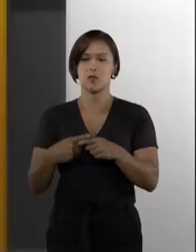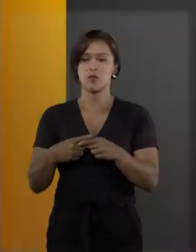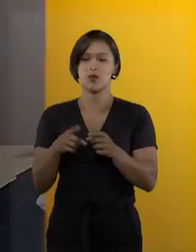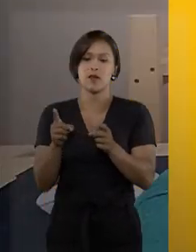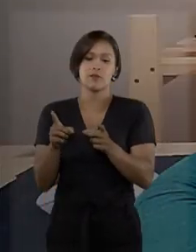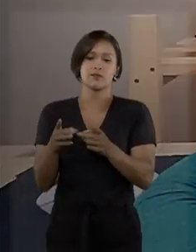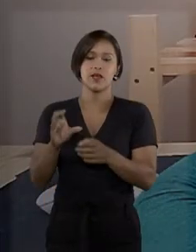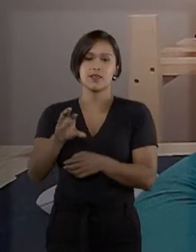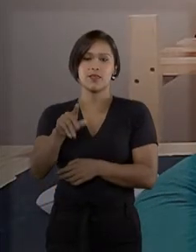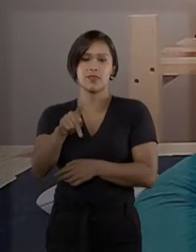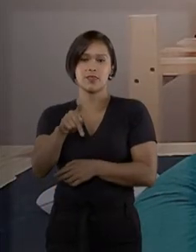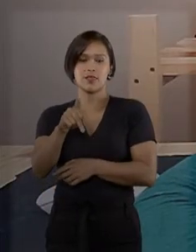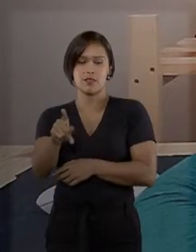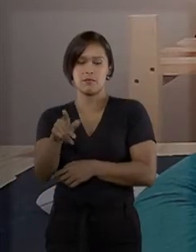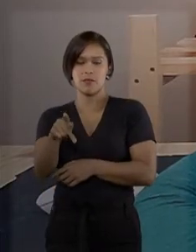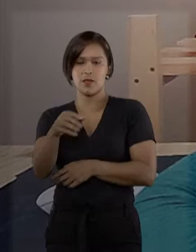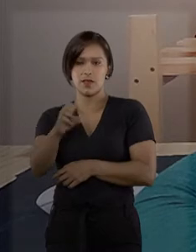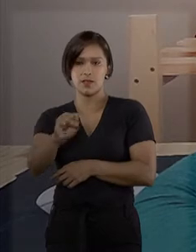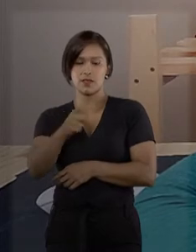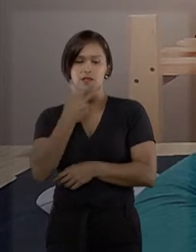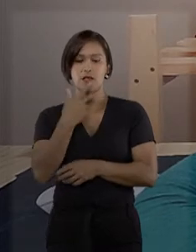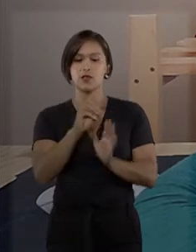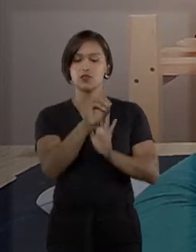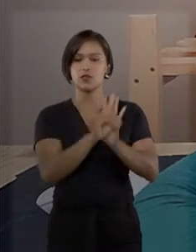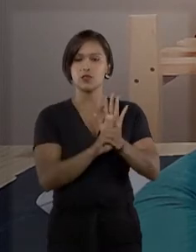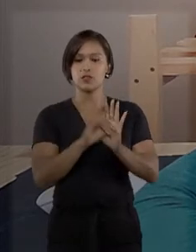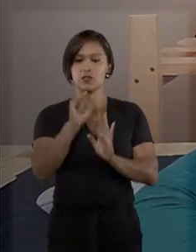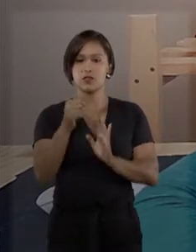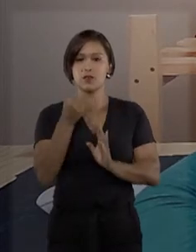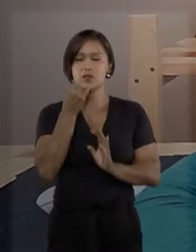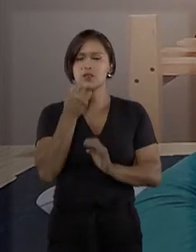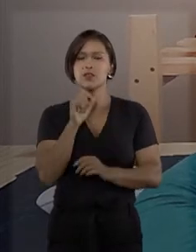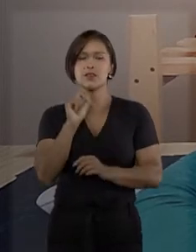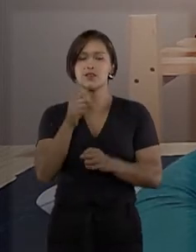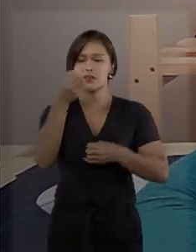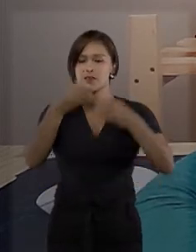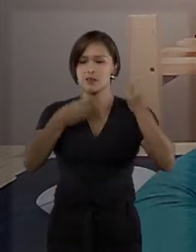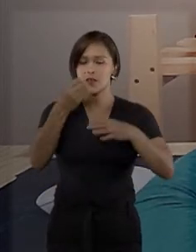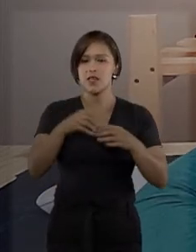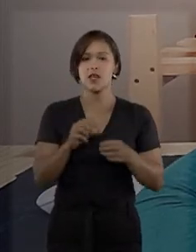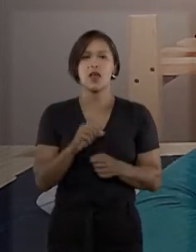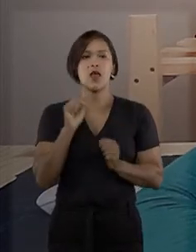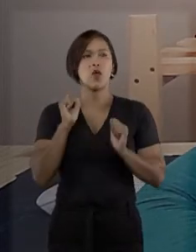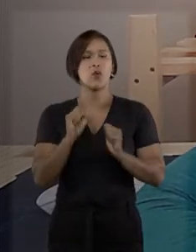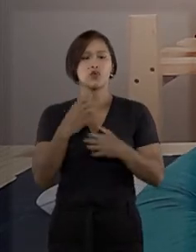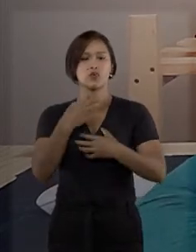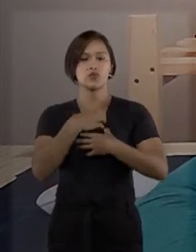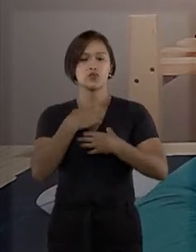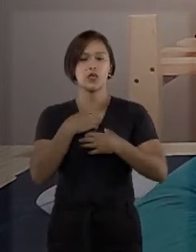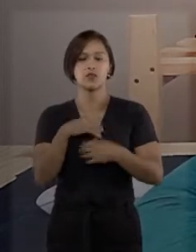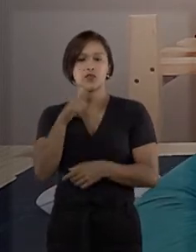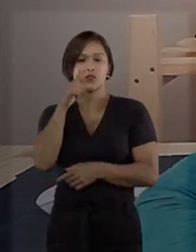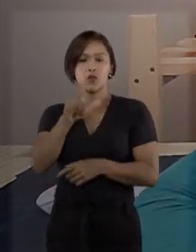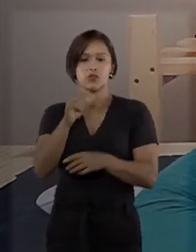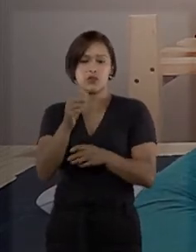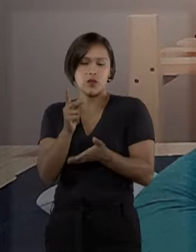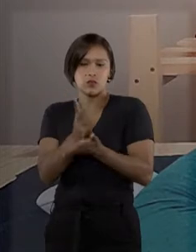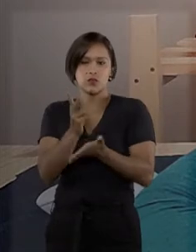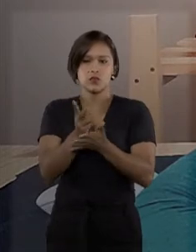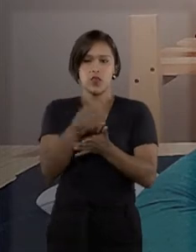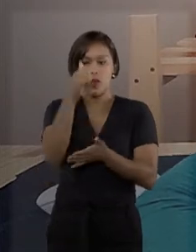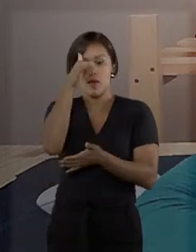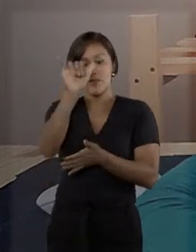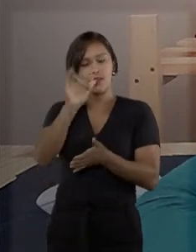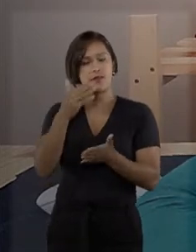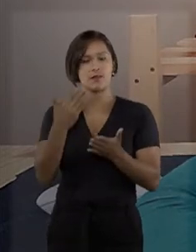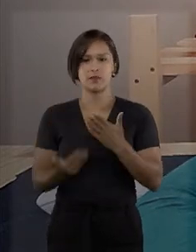No direito, a chance quer dizer a probabilidade de obter um lucro ou evitar uma perda. Se a perda